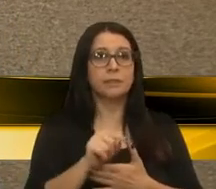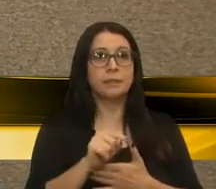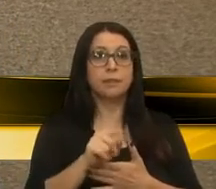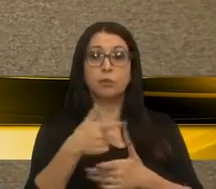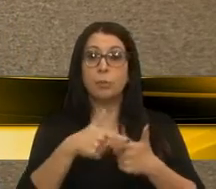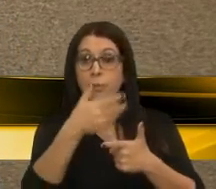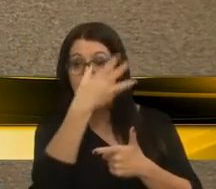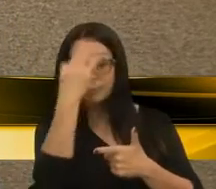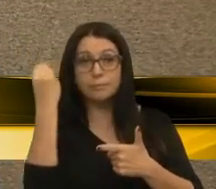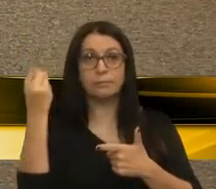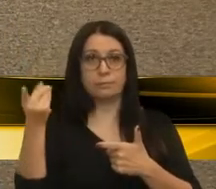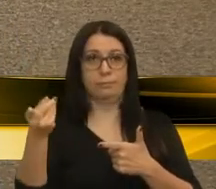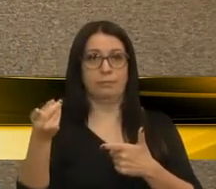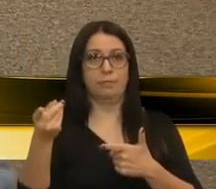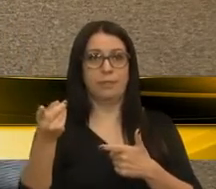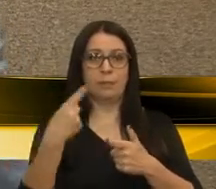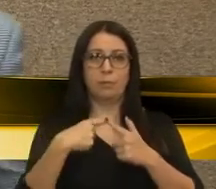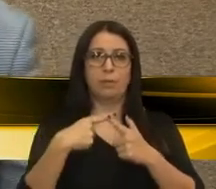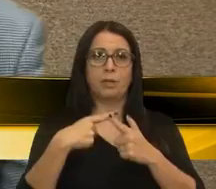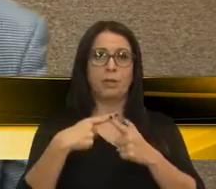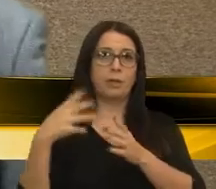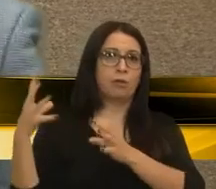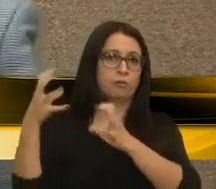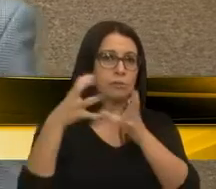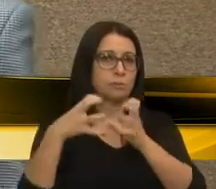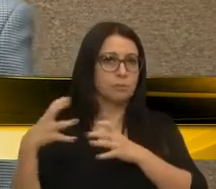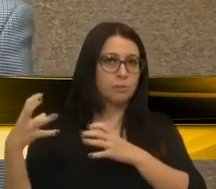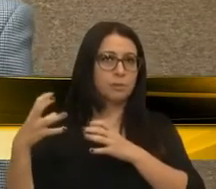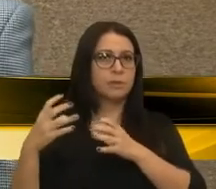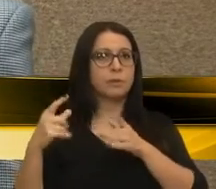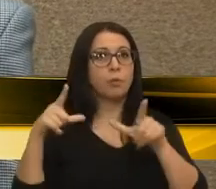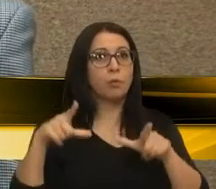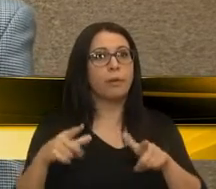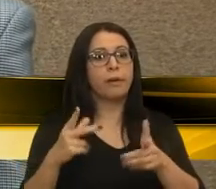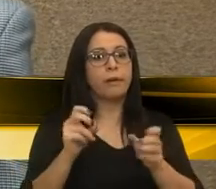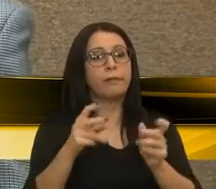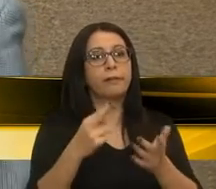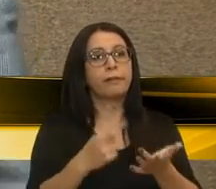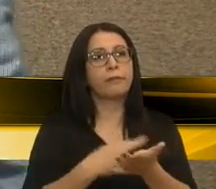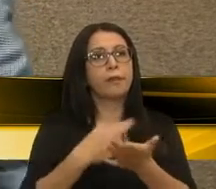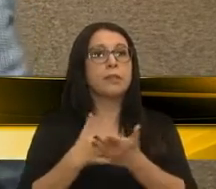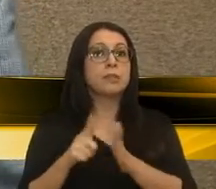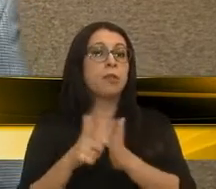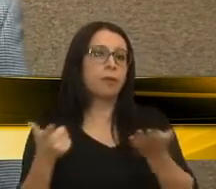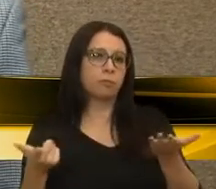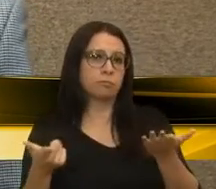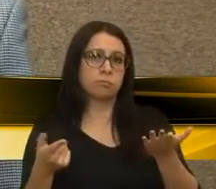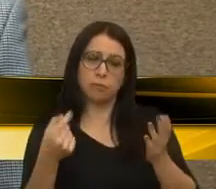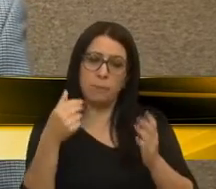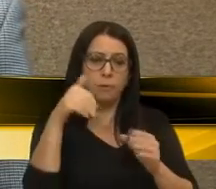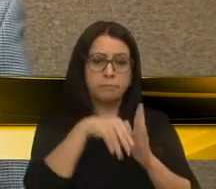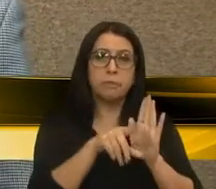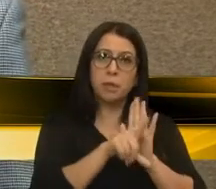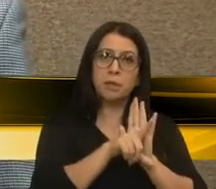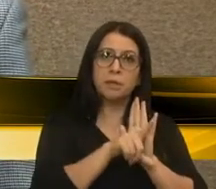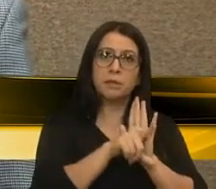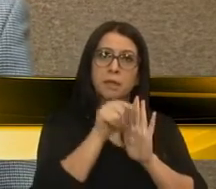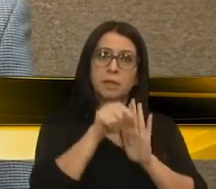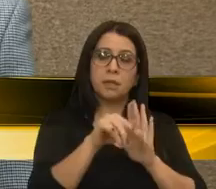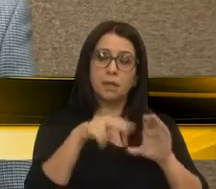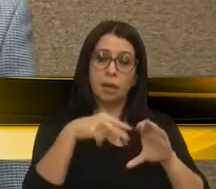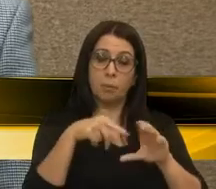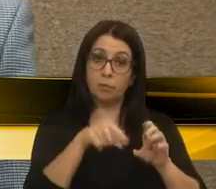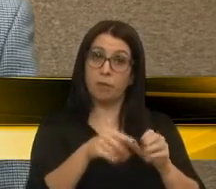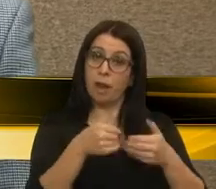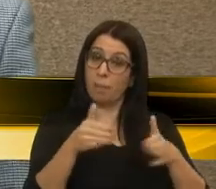esquecidos, porque gera polêmica às bancas. Quer legalizar? Aqui está a Câmara de